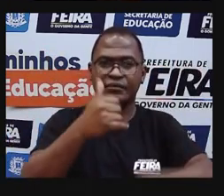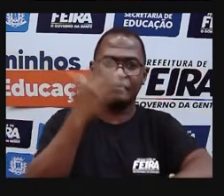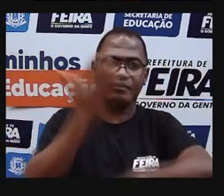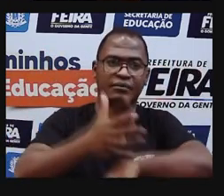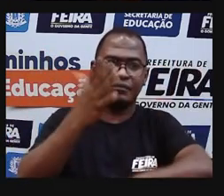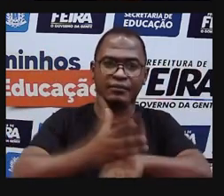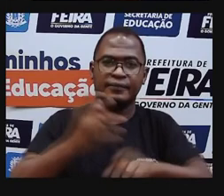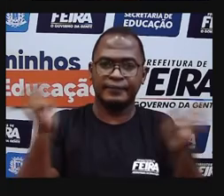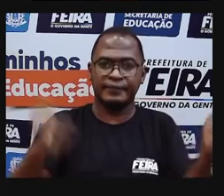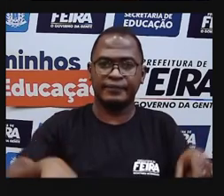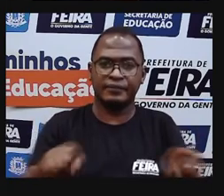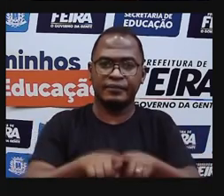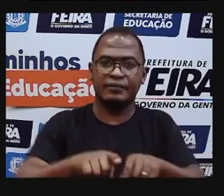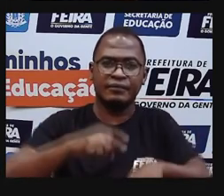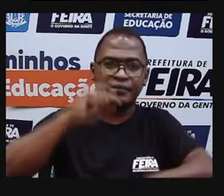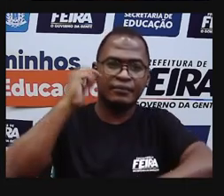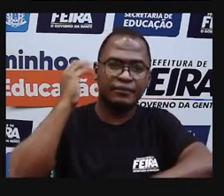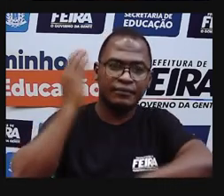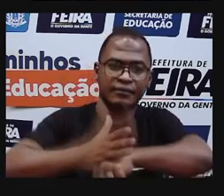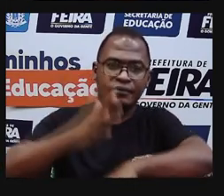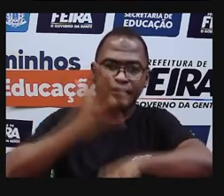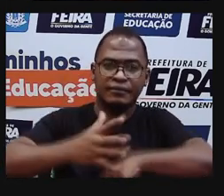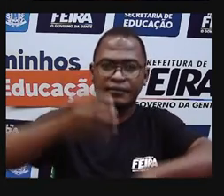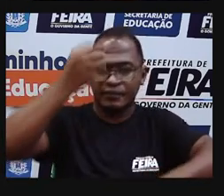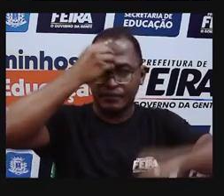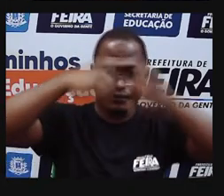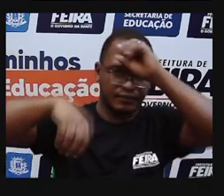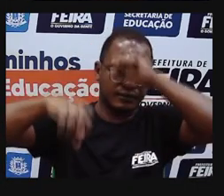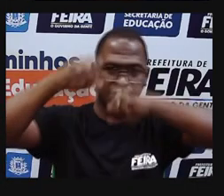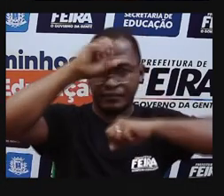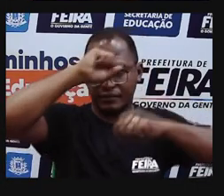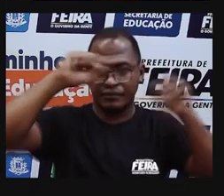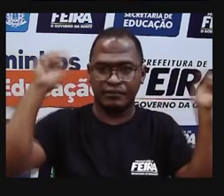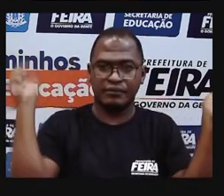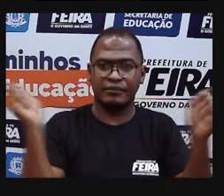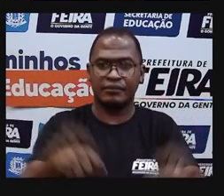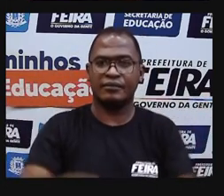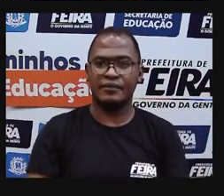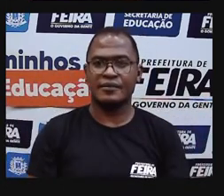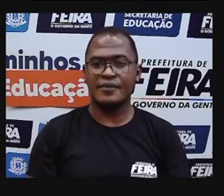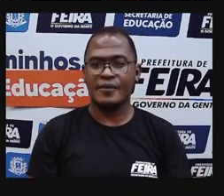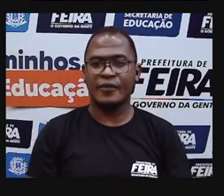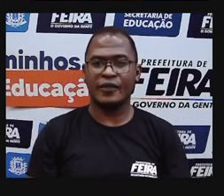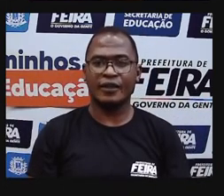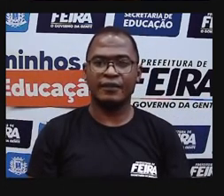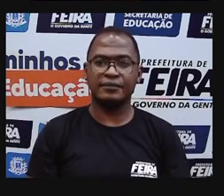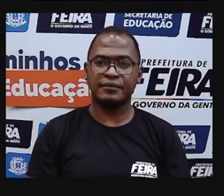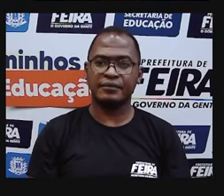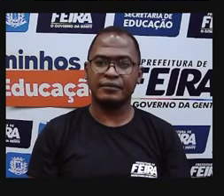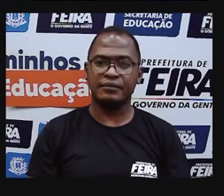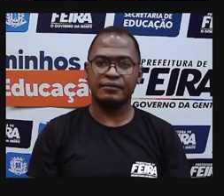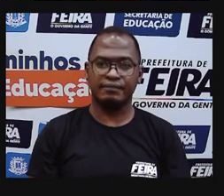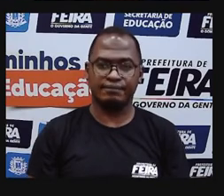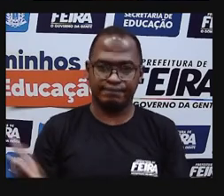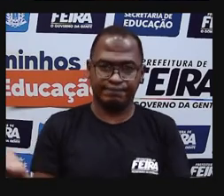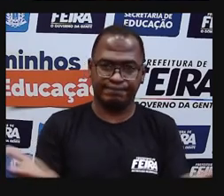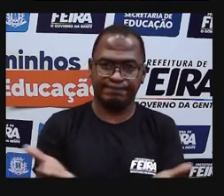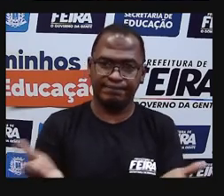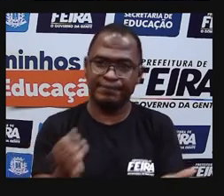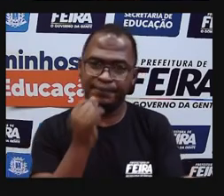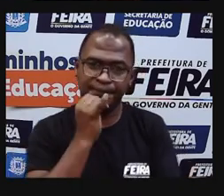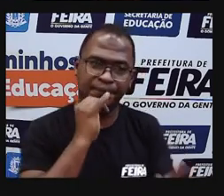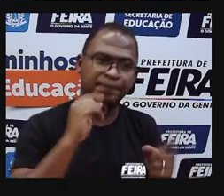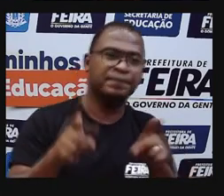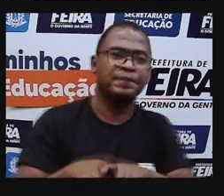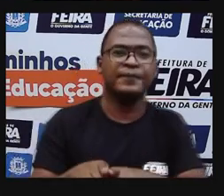assim vocês vão testando o conhecimento de vocês, tá certo? Tá bom? Agora eu vou propor um desafio. Eu queria que vocês me